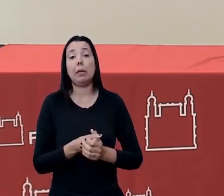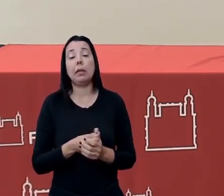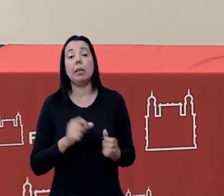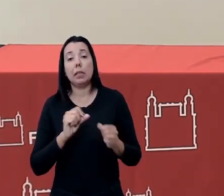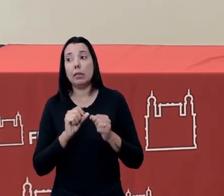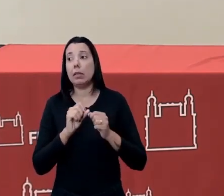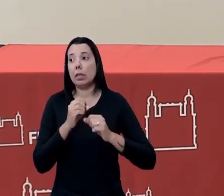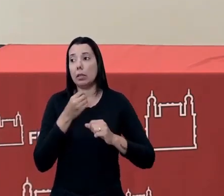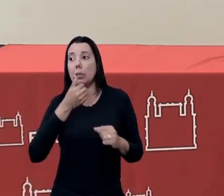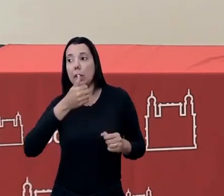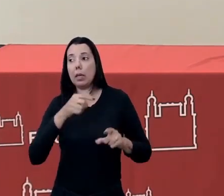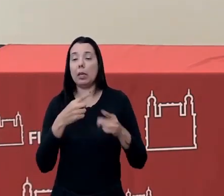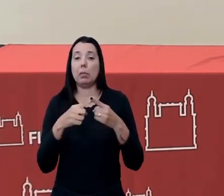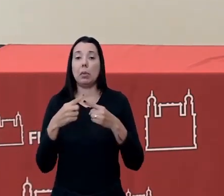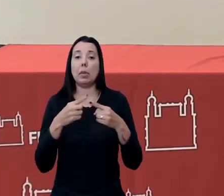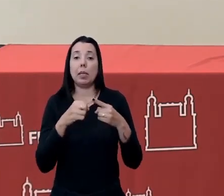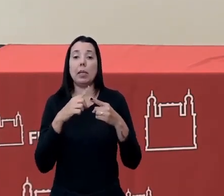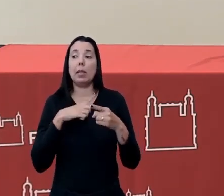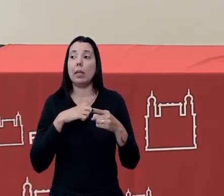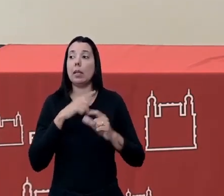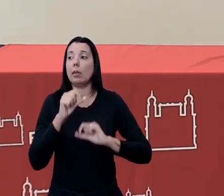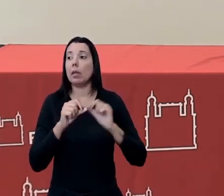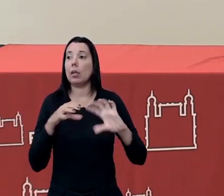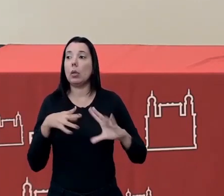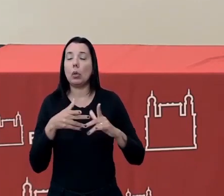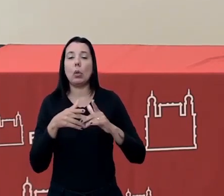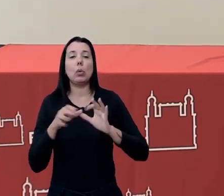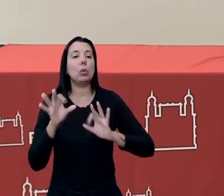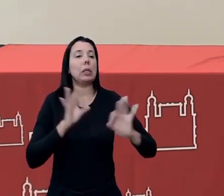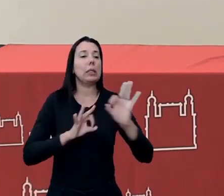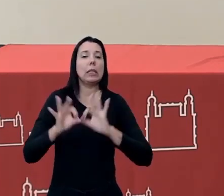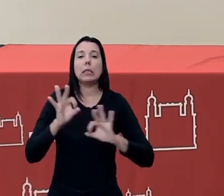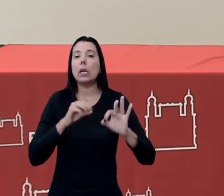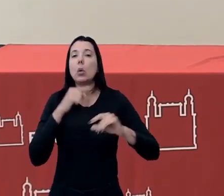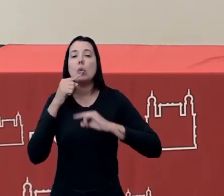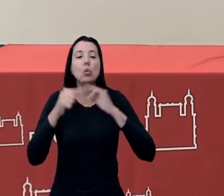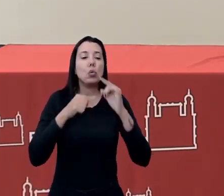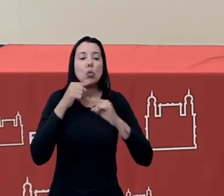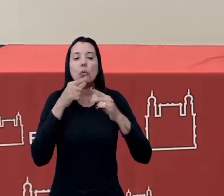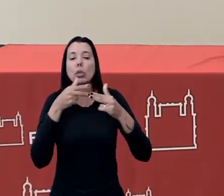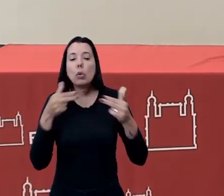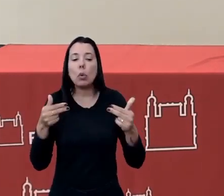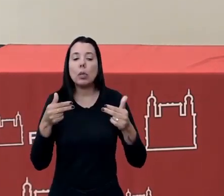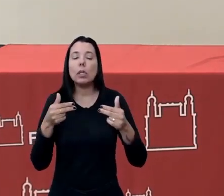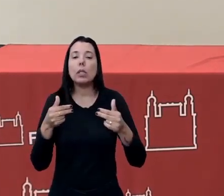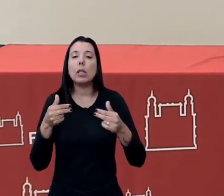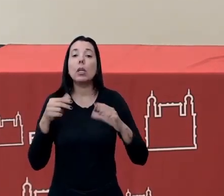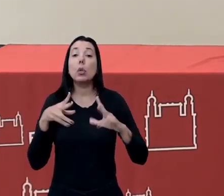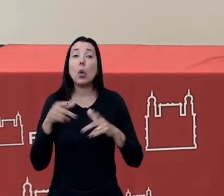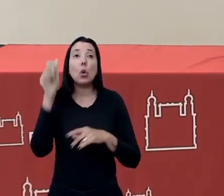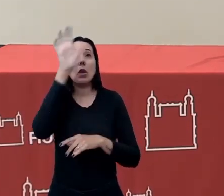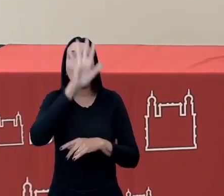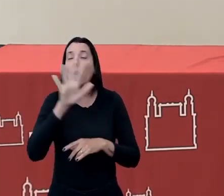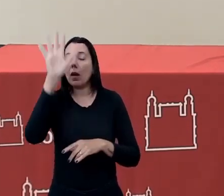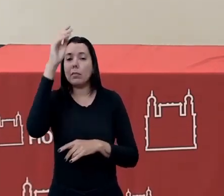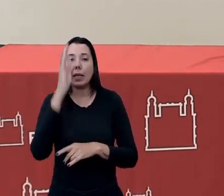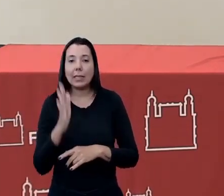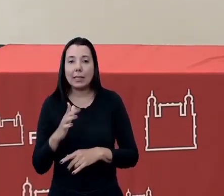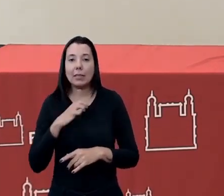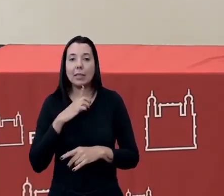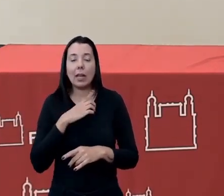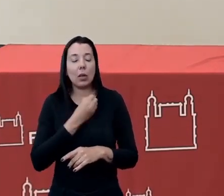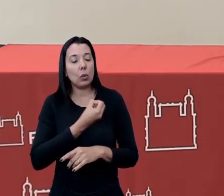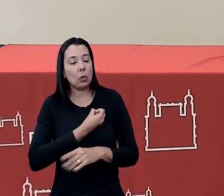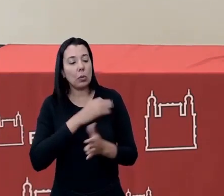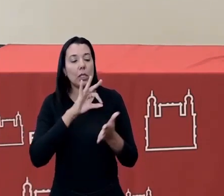tem funcionado bem assim porque a gente tem tido todo o panorama aí de dúvidas de questões de todo o Brasil né a gente tem um